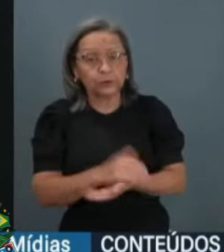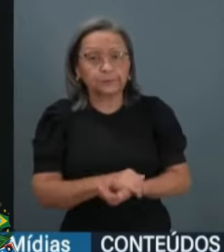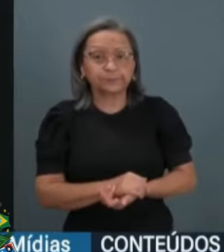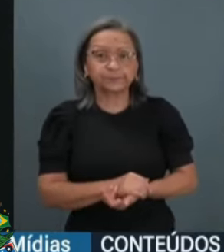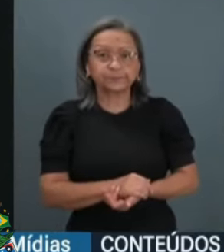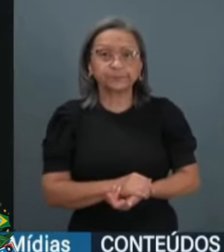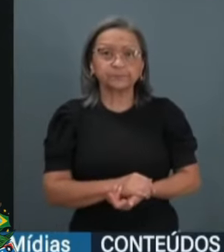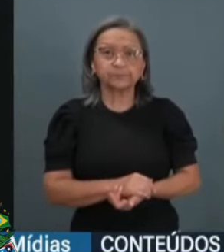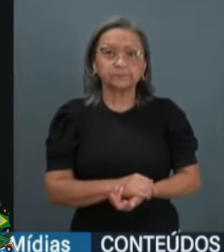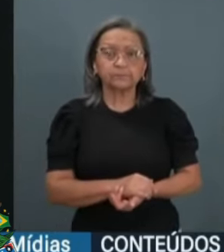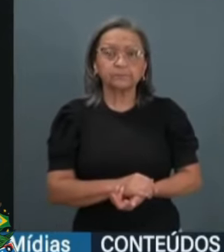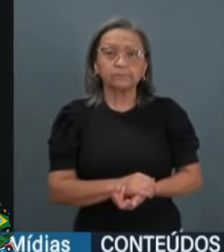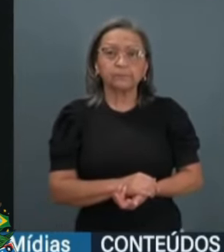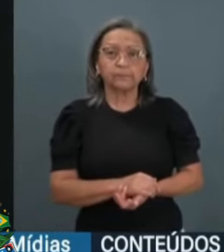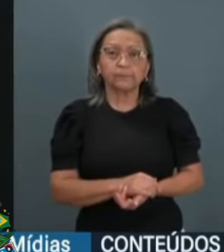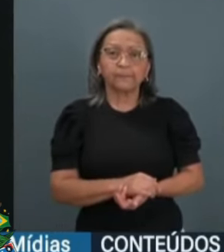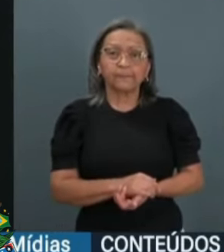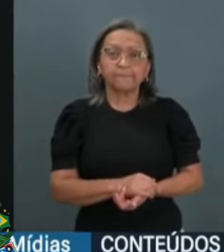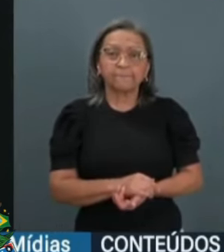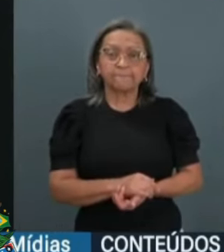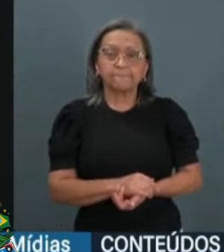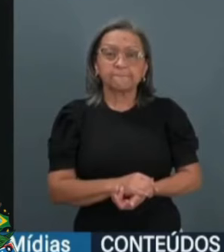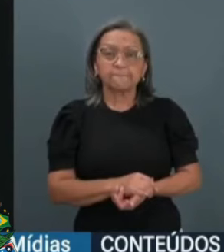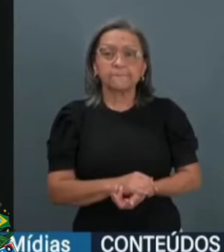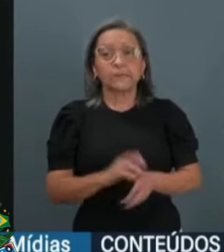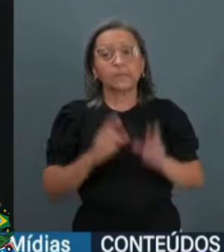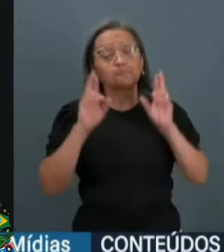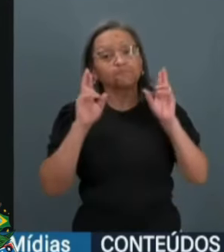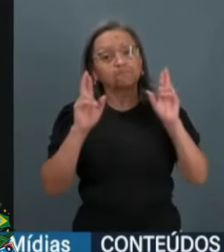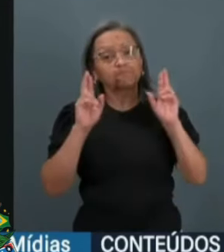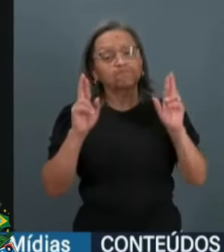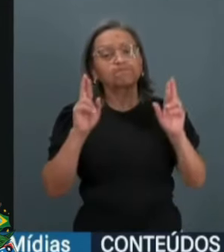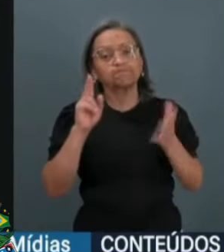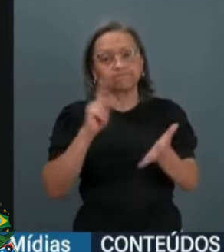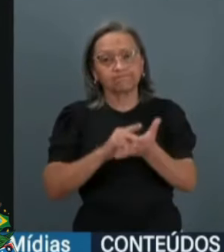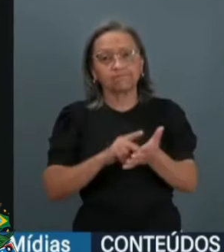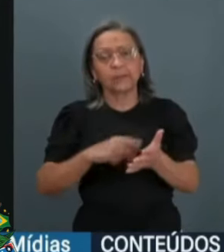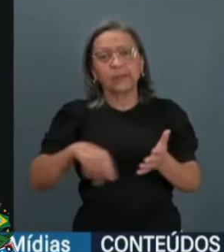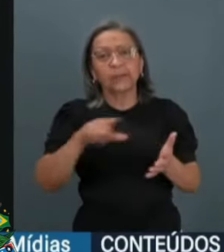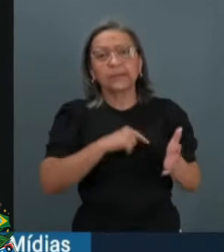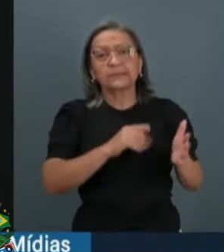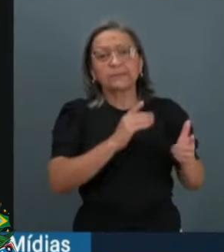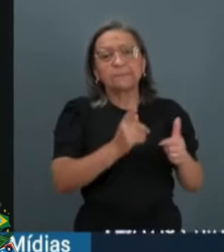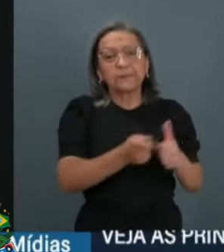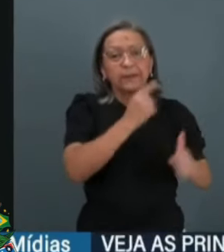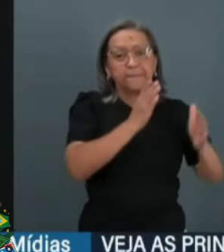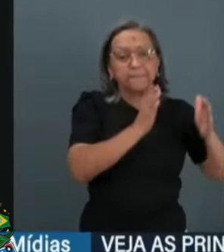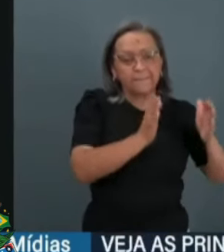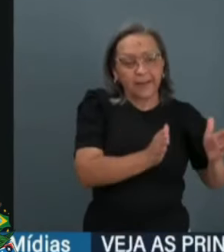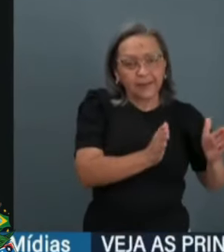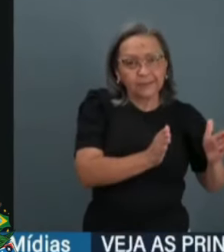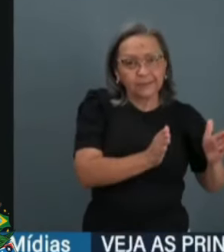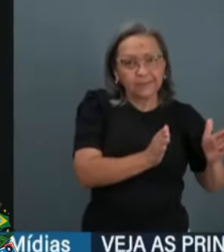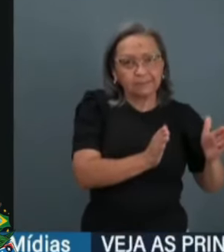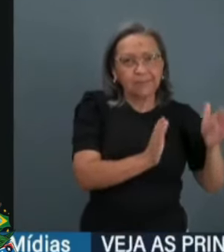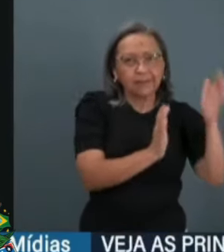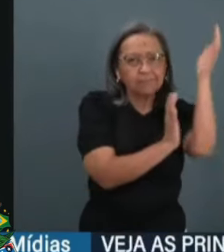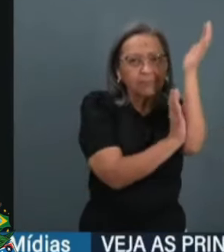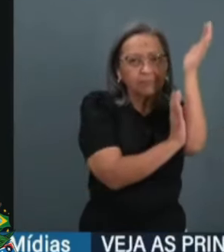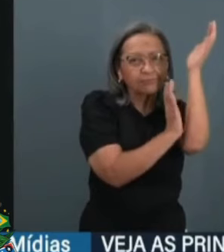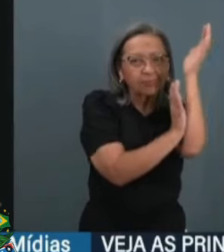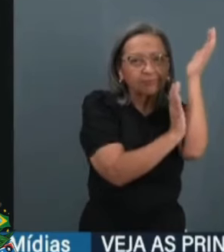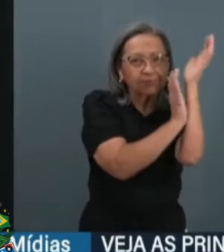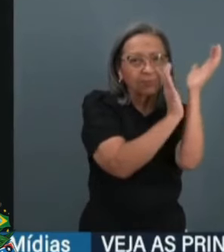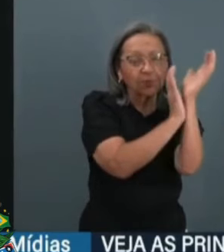no Senado Federal. Espero que realmente essa parte inicial da burocracia, do